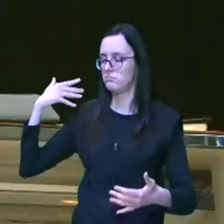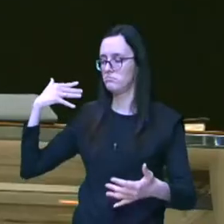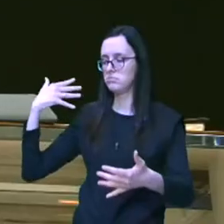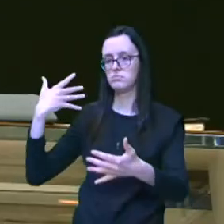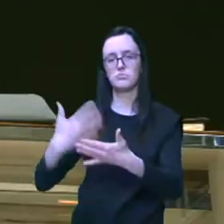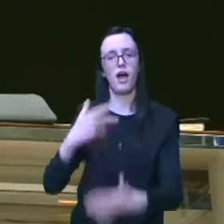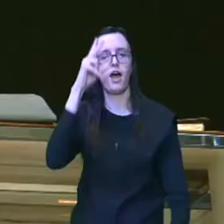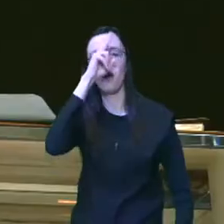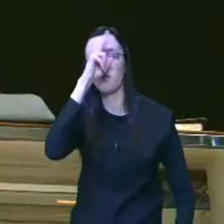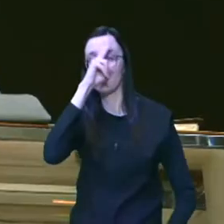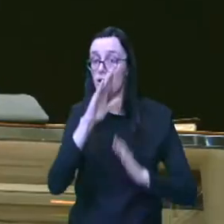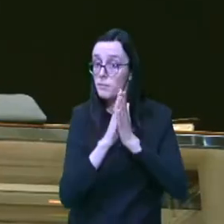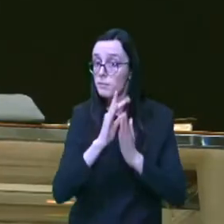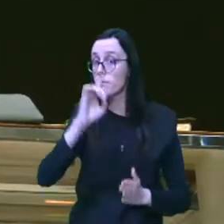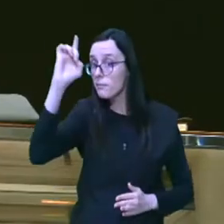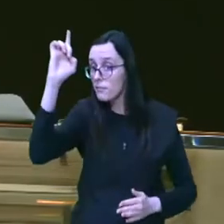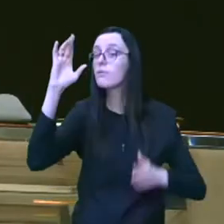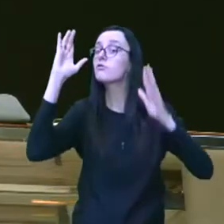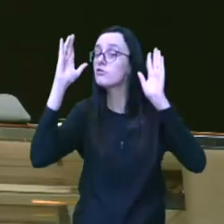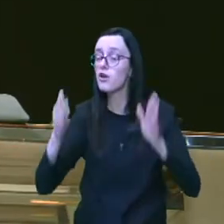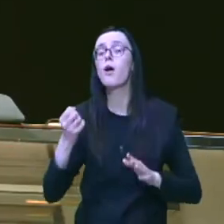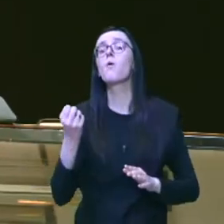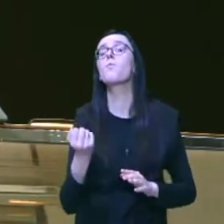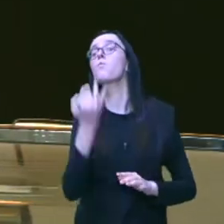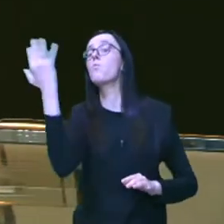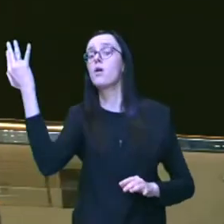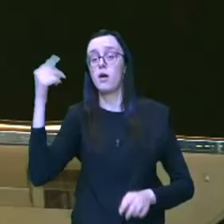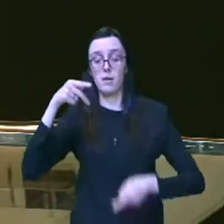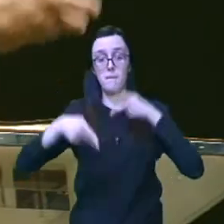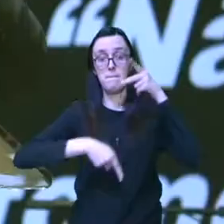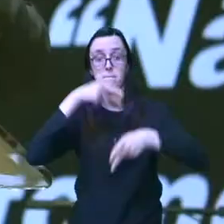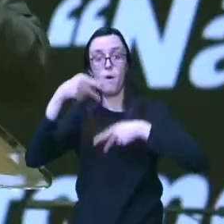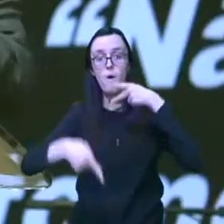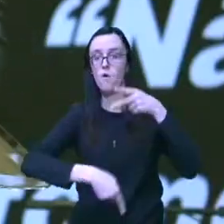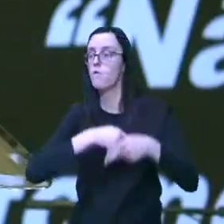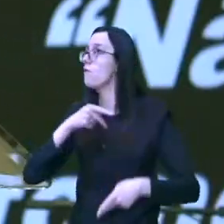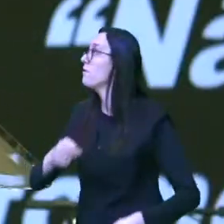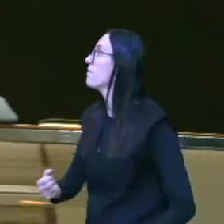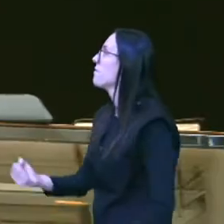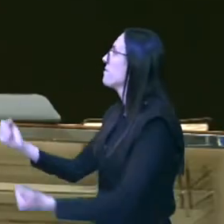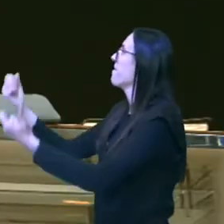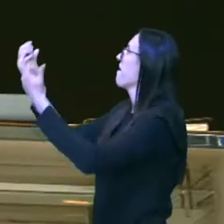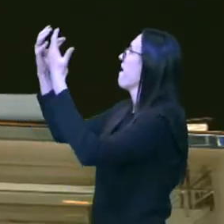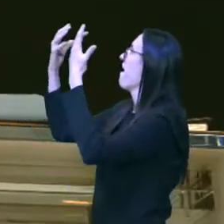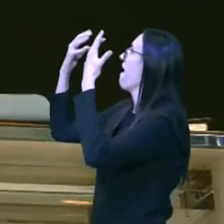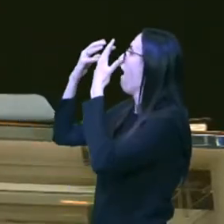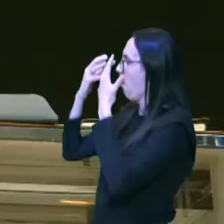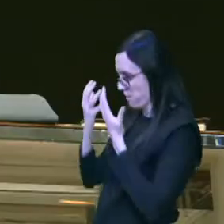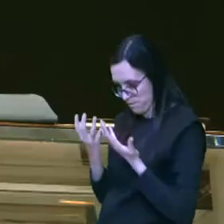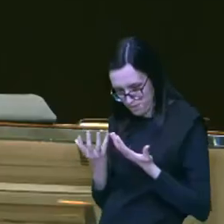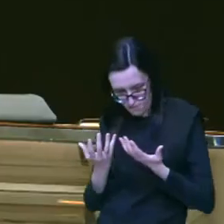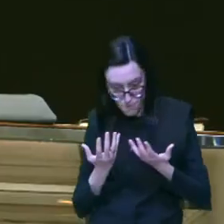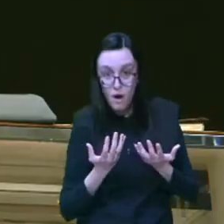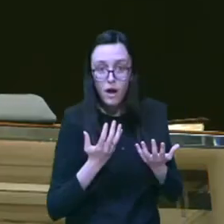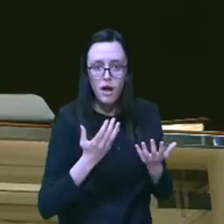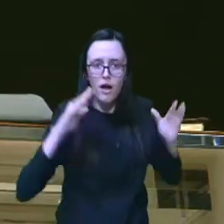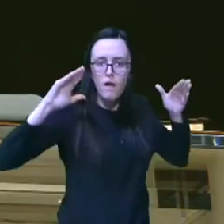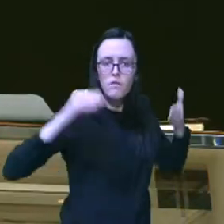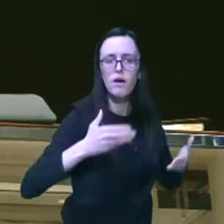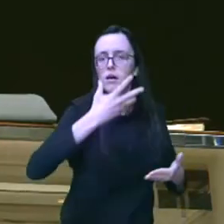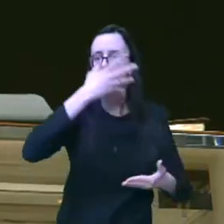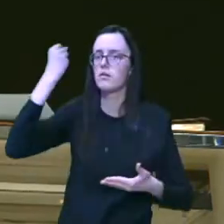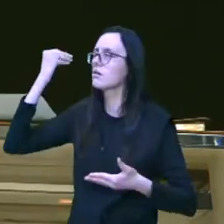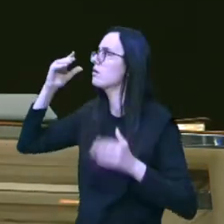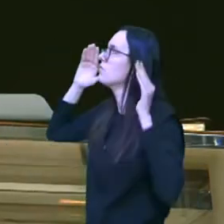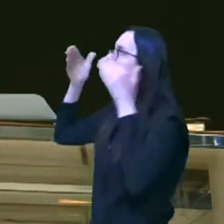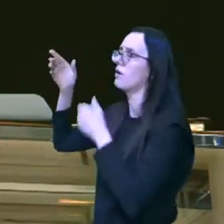história da palavra de Deus quantas vezes o povo deixou o abençoador olhando mais para a bênção tem uma história interessante